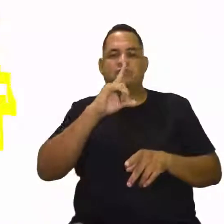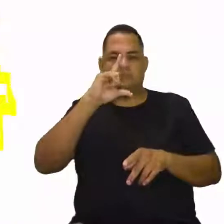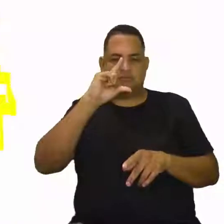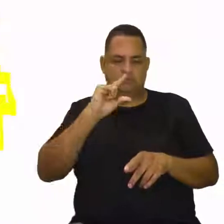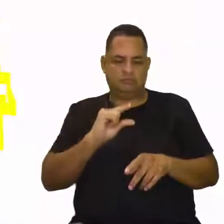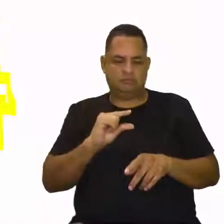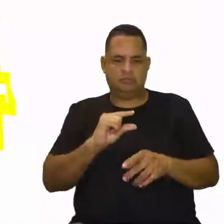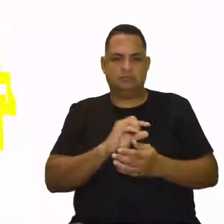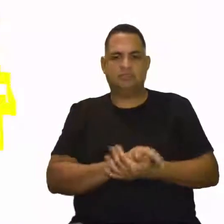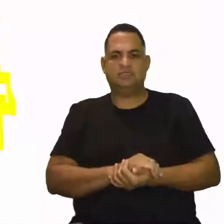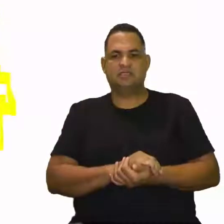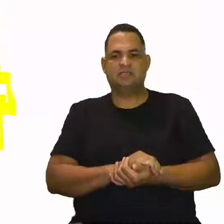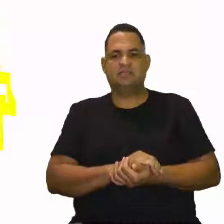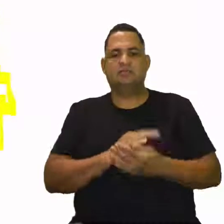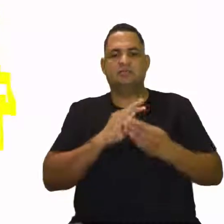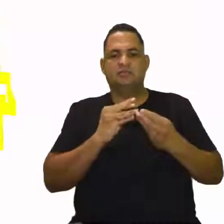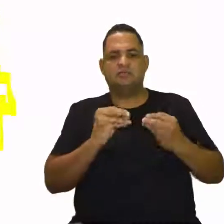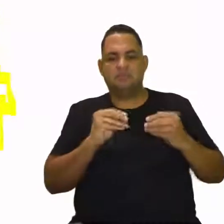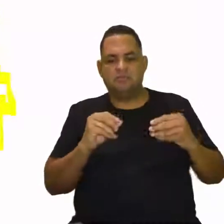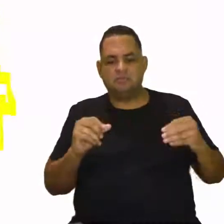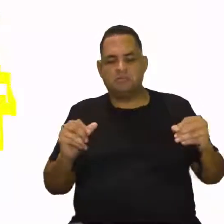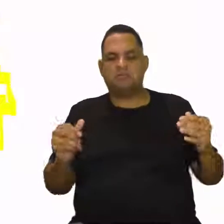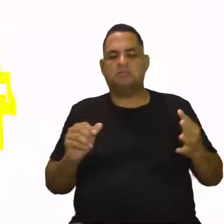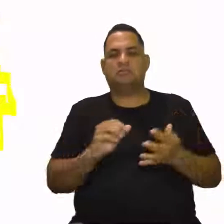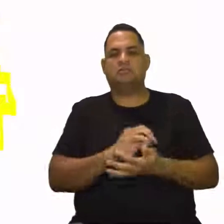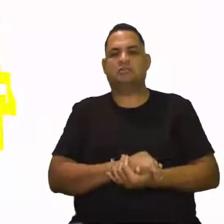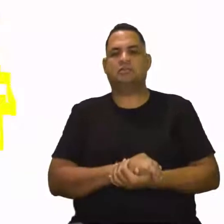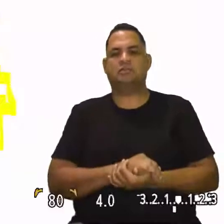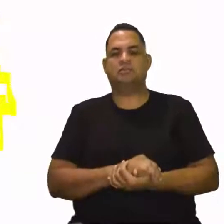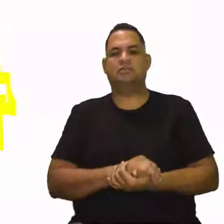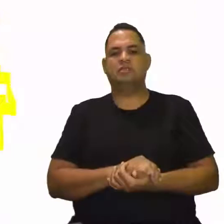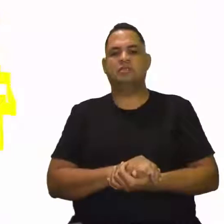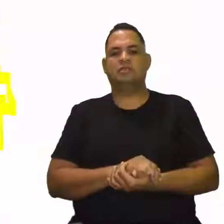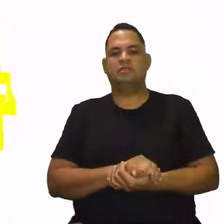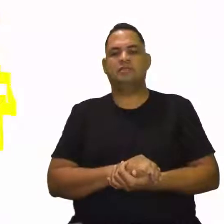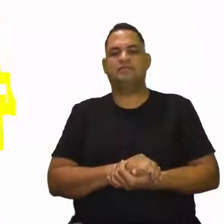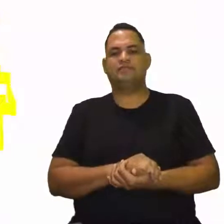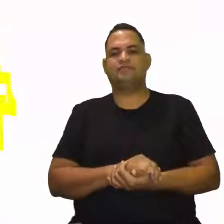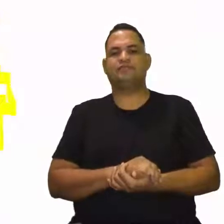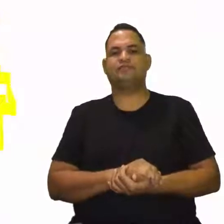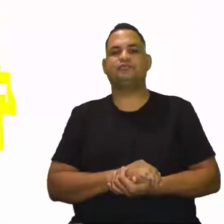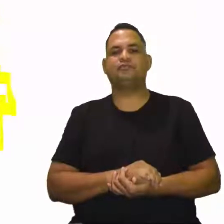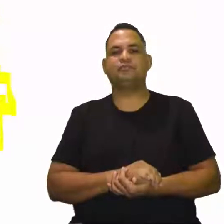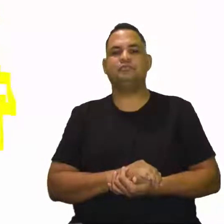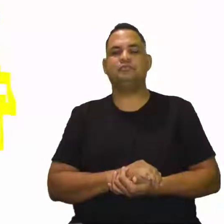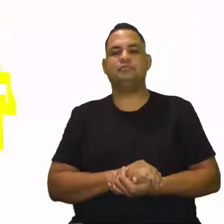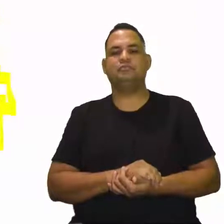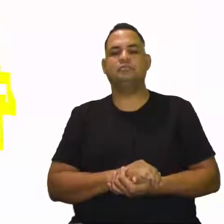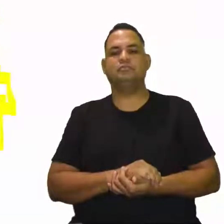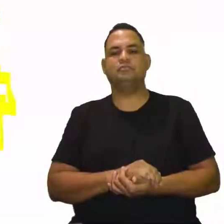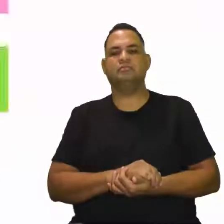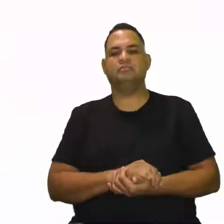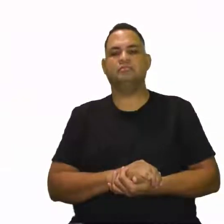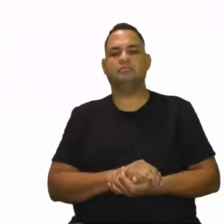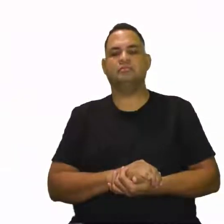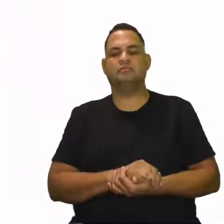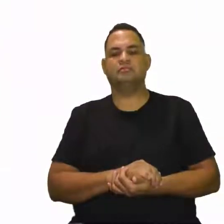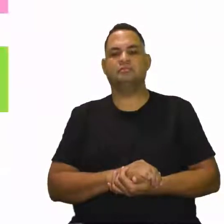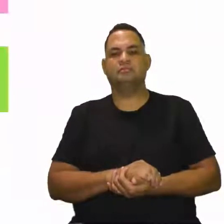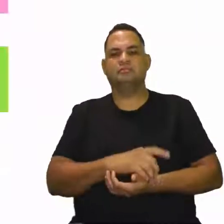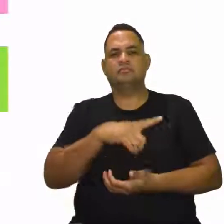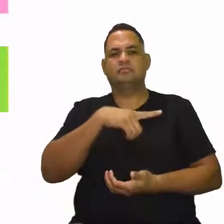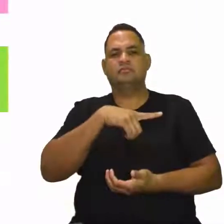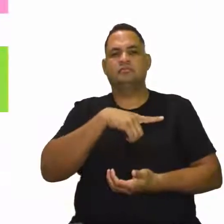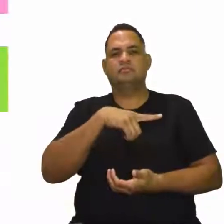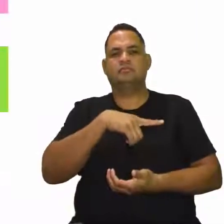se definhando progressivamente, certo? O mais, prof? Que nós temos aí de características? Nós